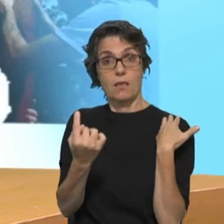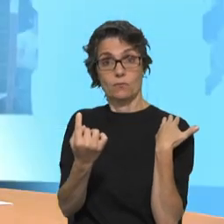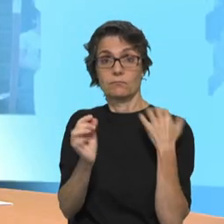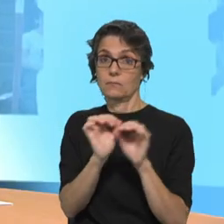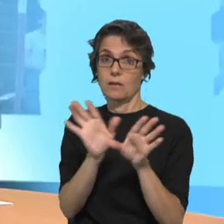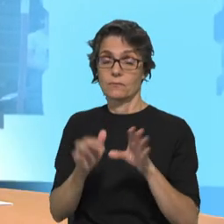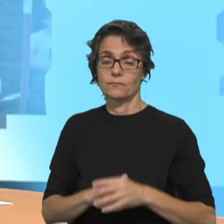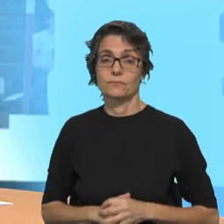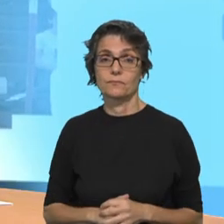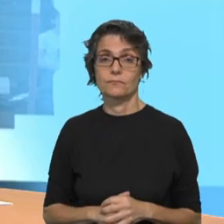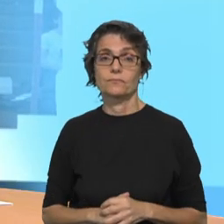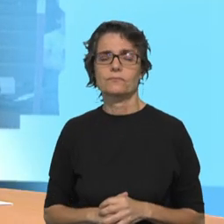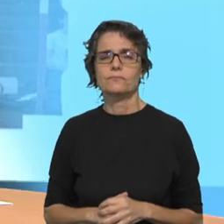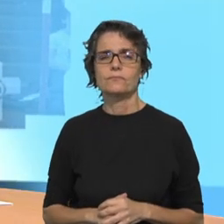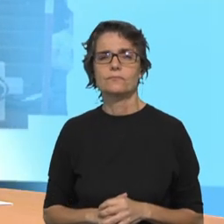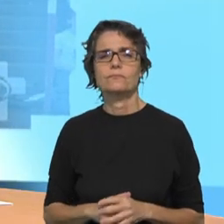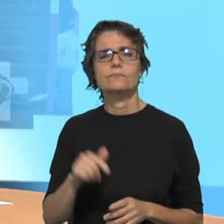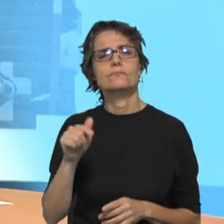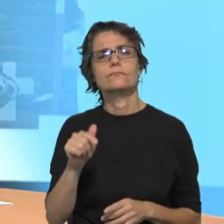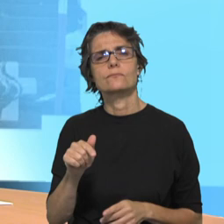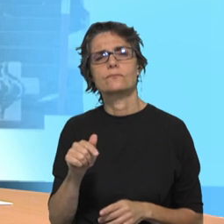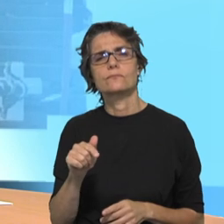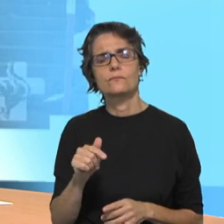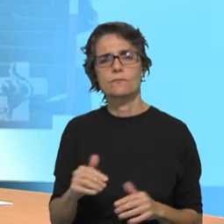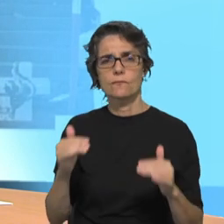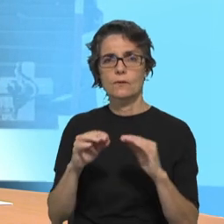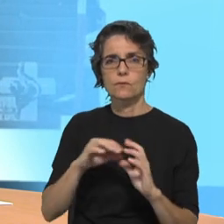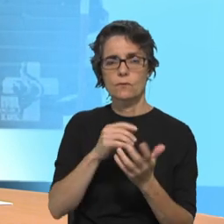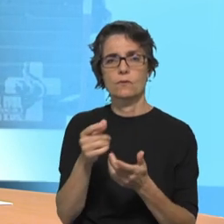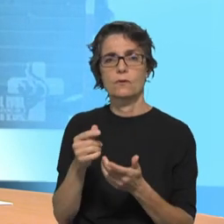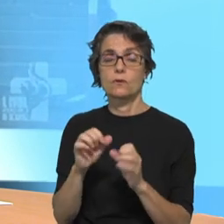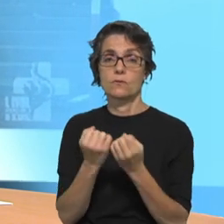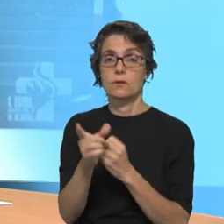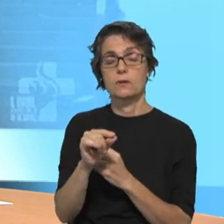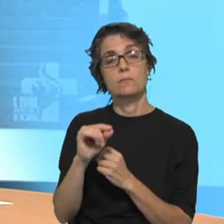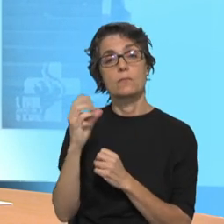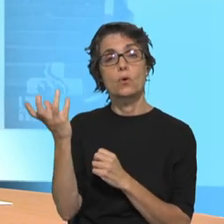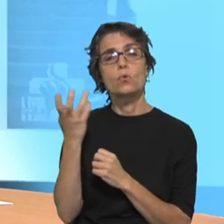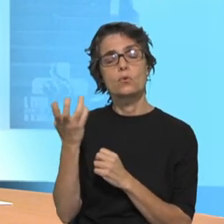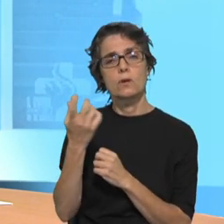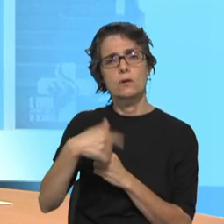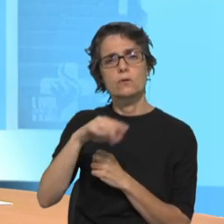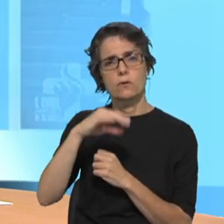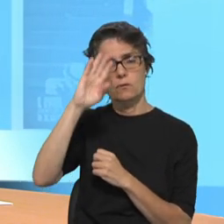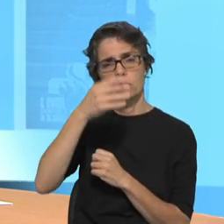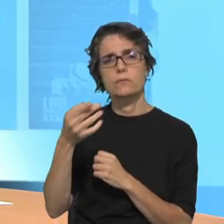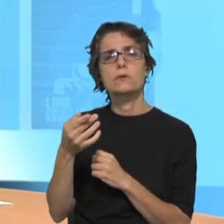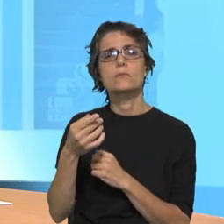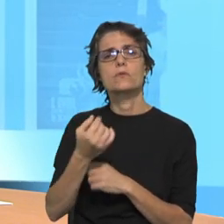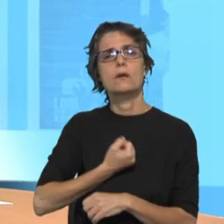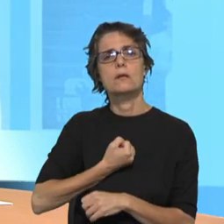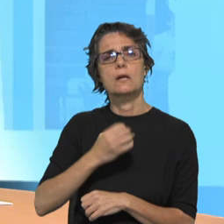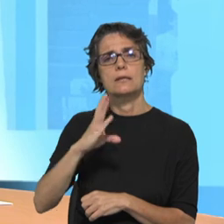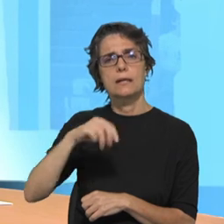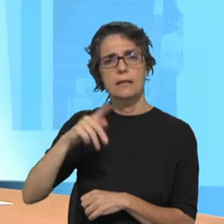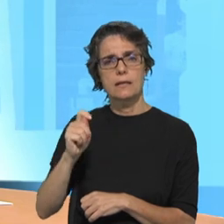Episcopal, afirma-se, observando as mudanças ocorridas a nível social e cultural, verificamos que o desafio da salvaguarda e valorização da identidade do CNE se